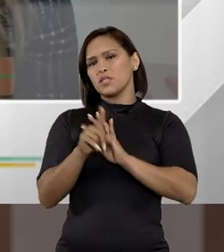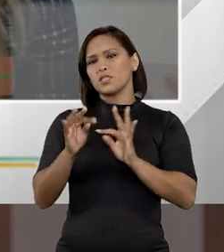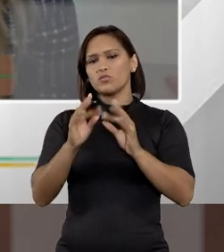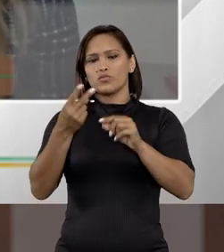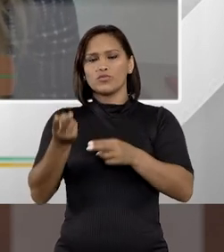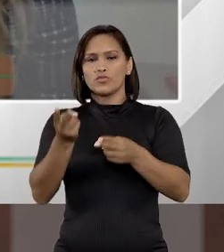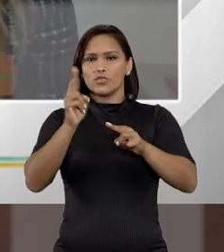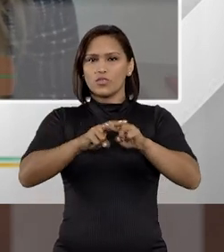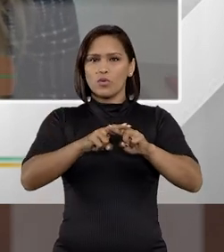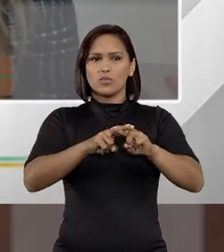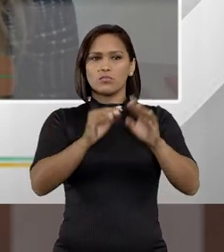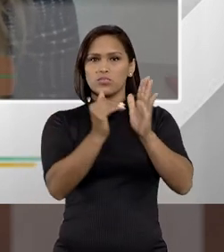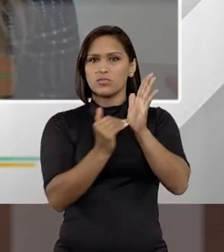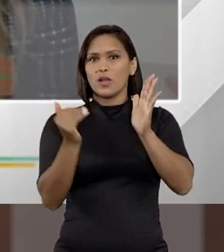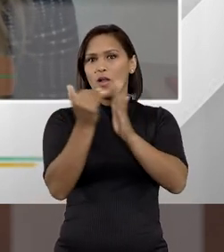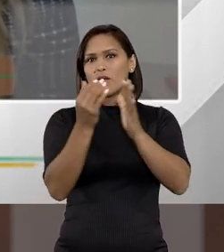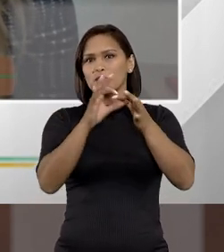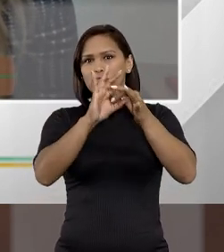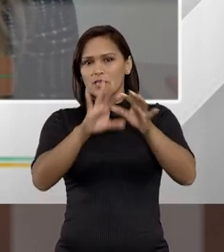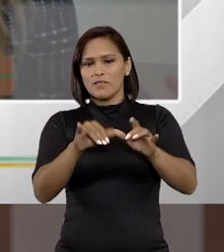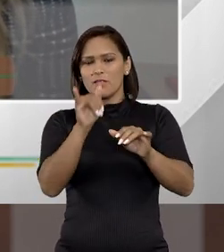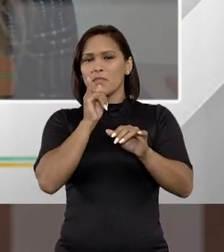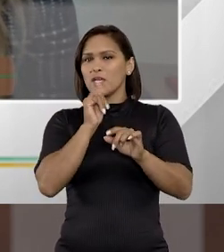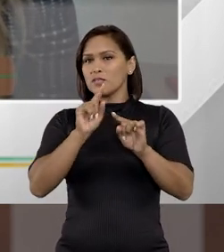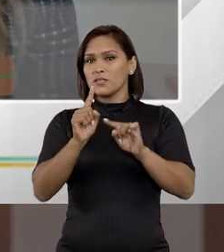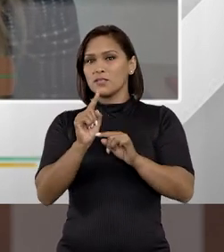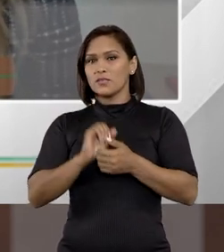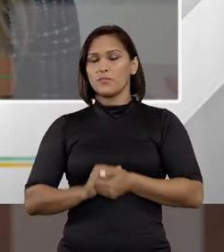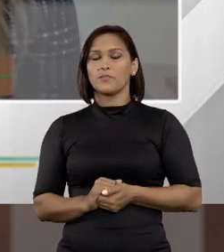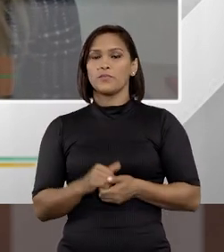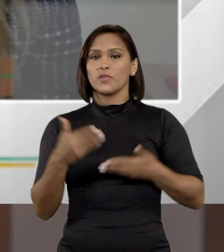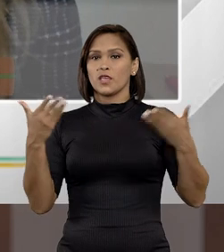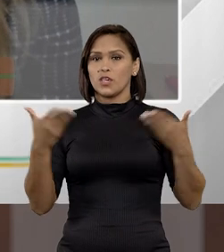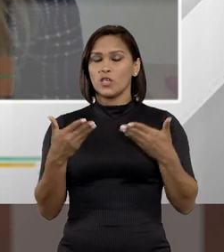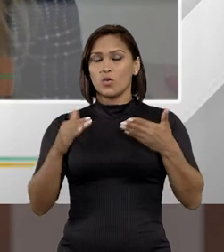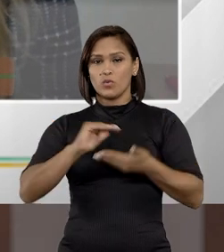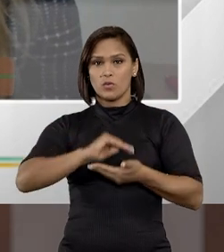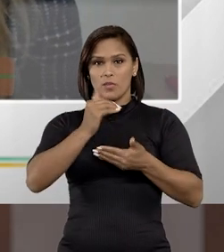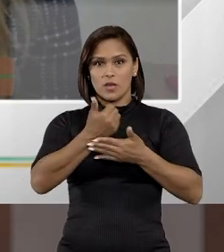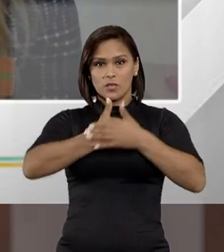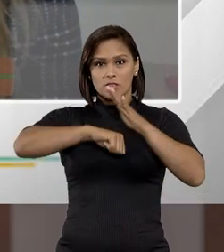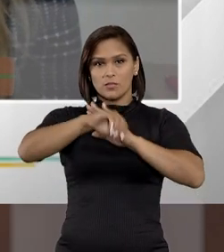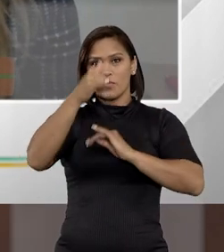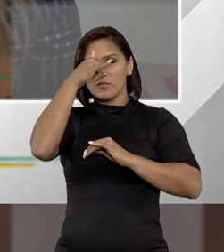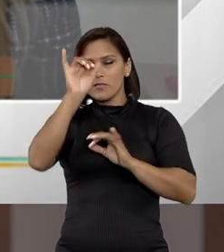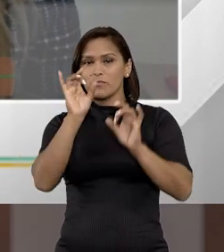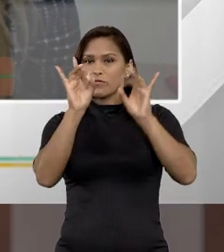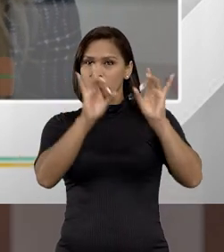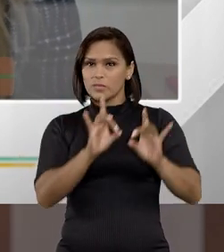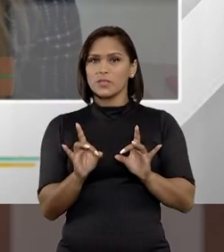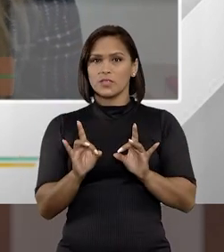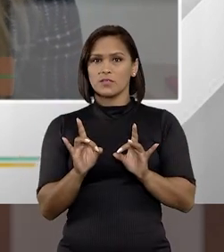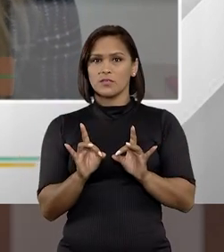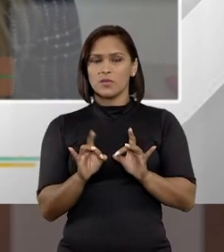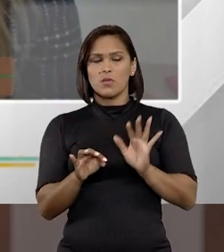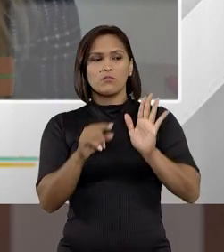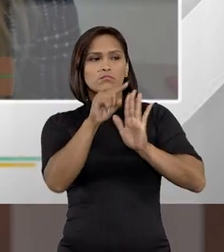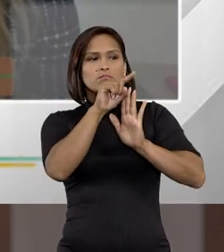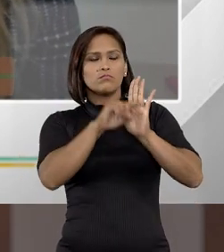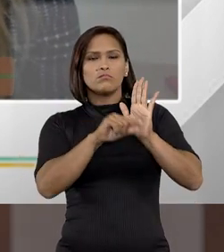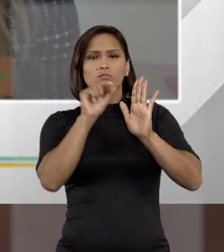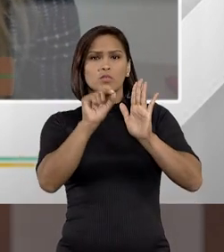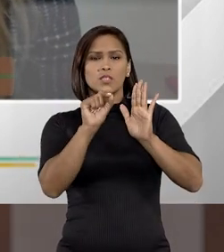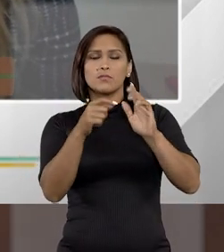cadeia para alcançar esse livramento, o direito ao livramento. E hoje o pacote anticrime foi muito específico, né, em